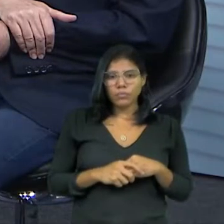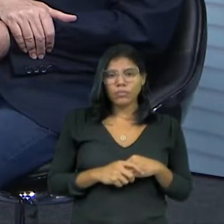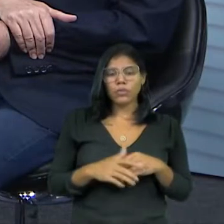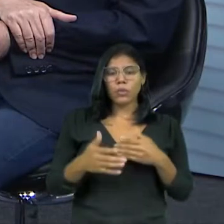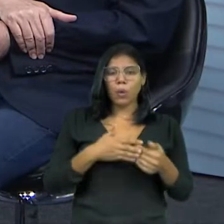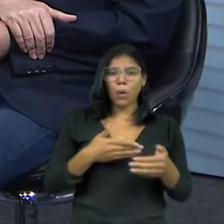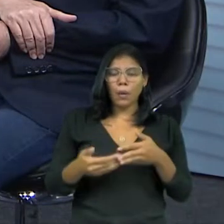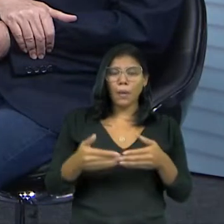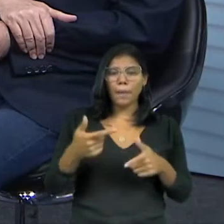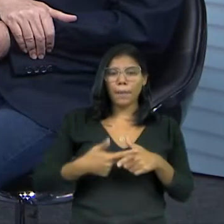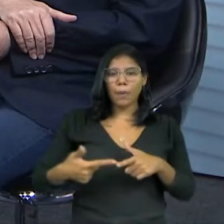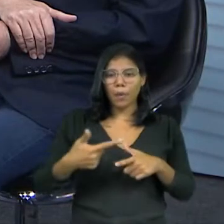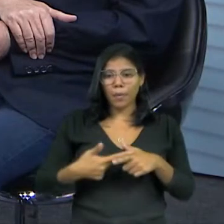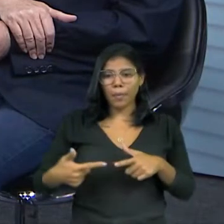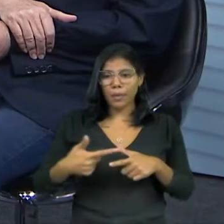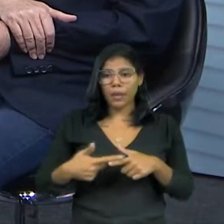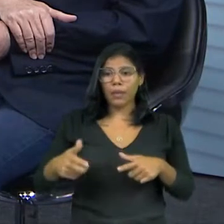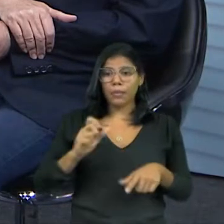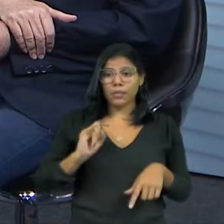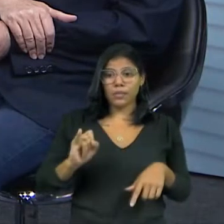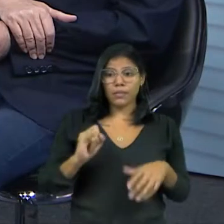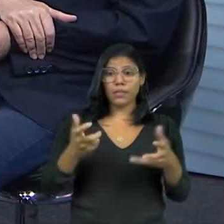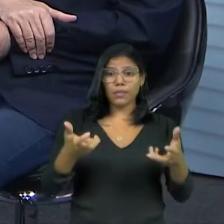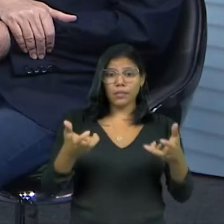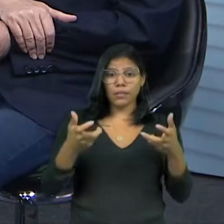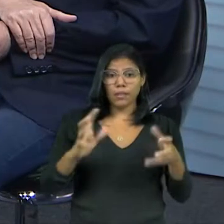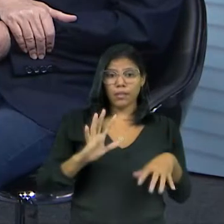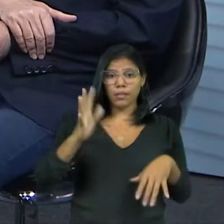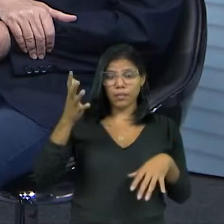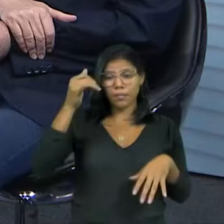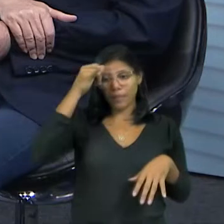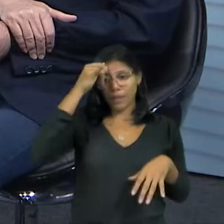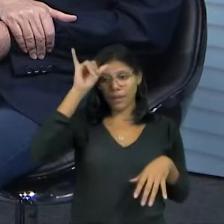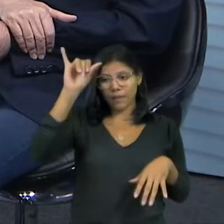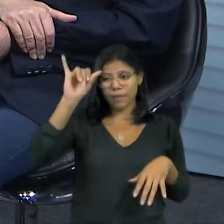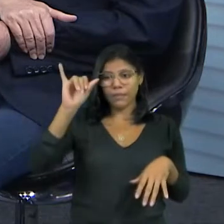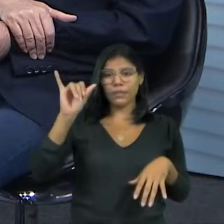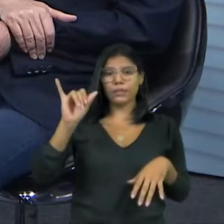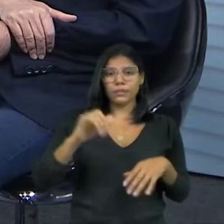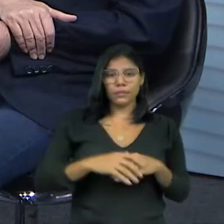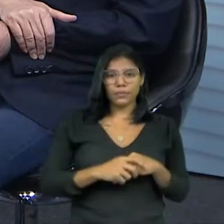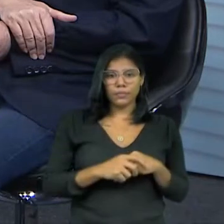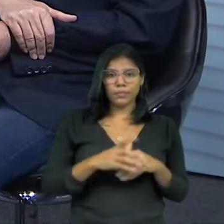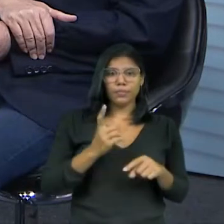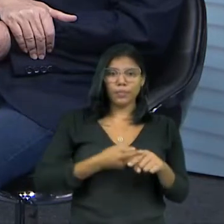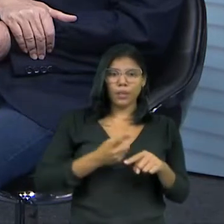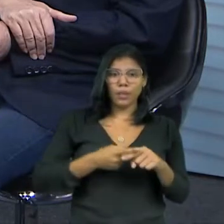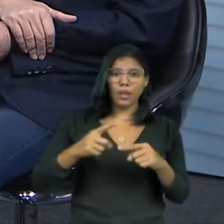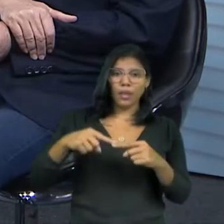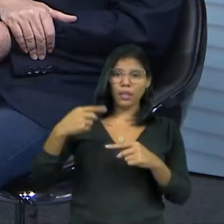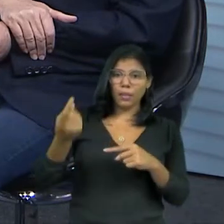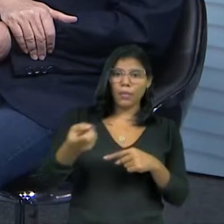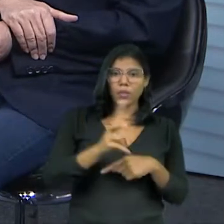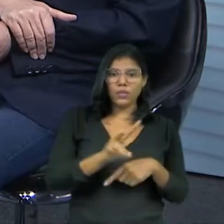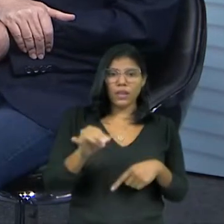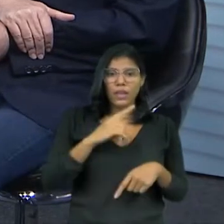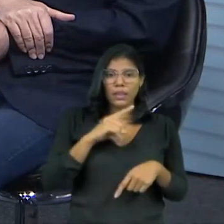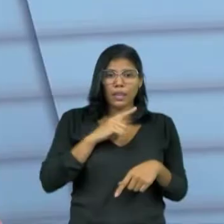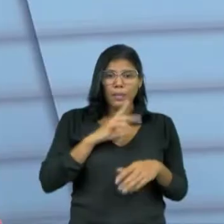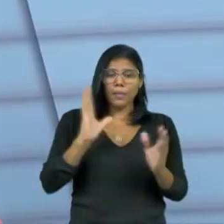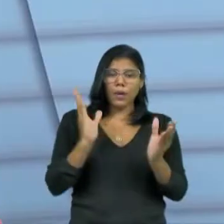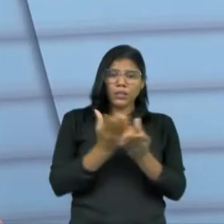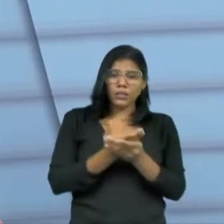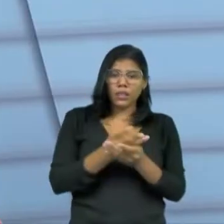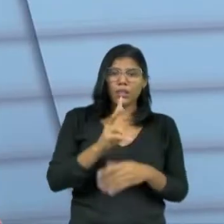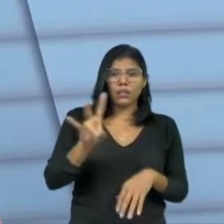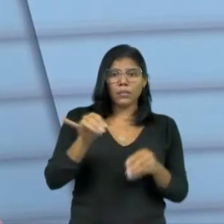problema, ele observa isso com atenção para que nesses três meses ele não faça nenhuma decisão, porque depois ele vai responder processo. E tanto